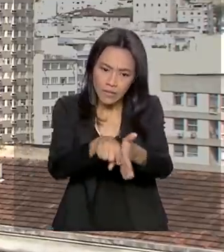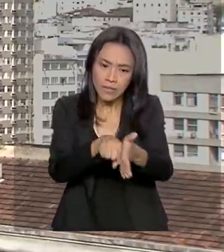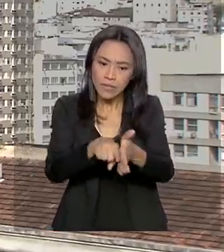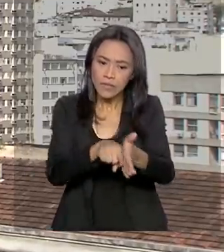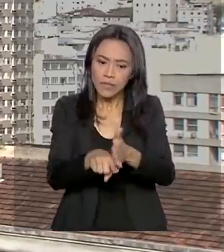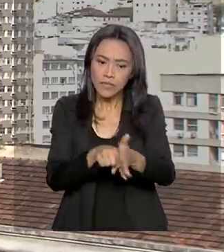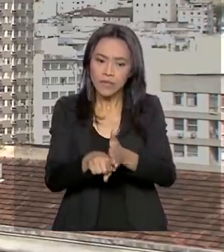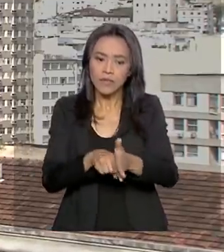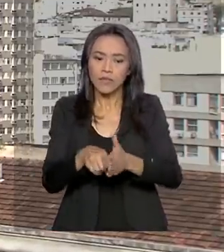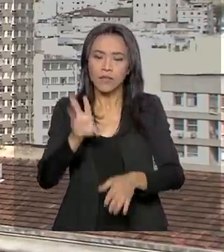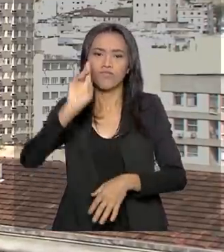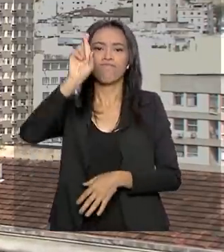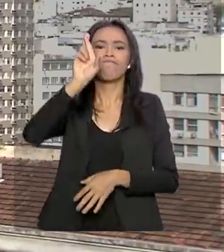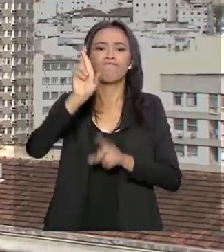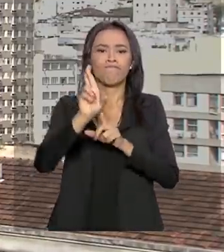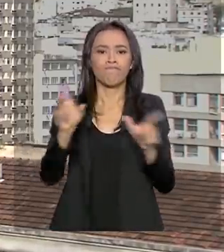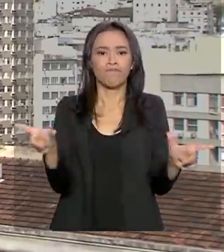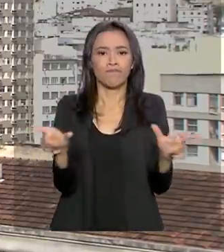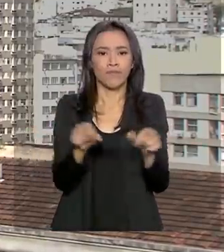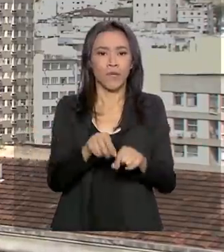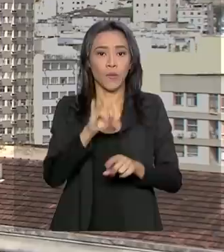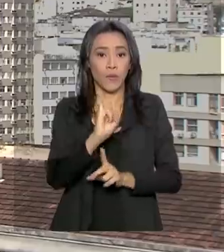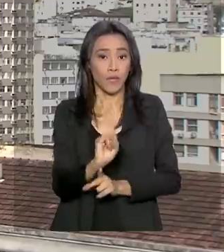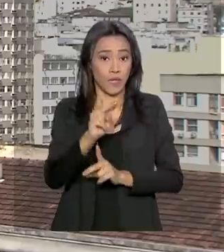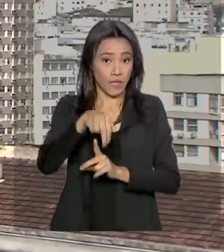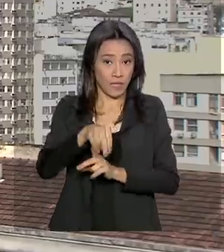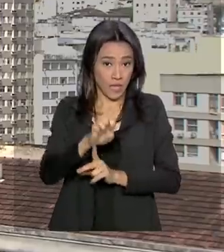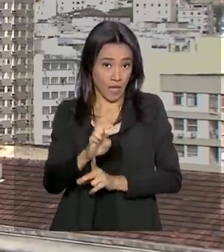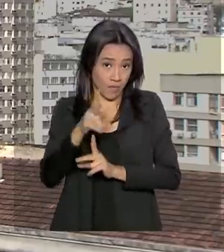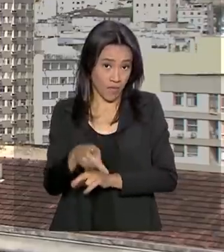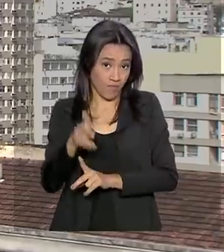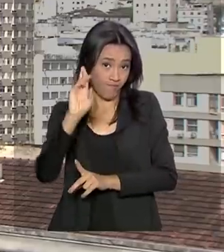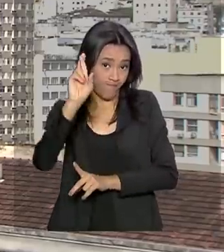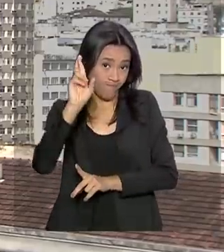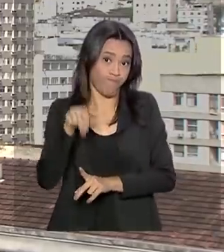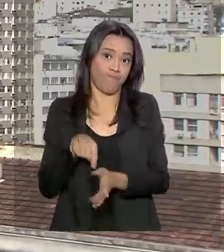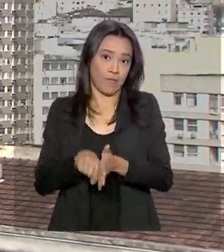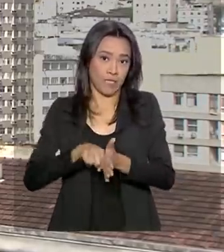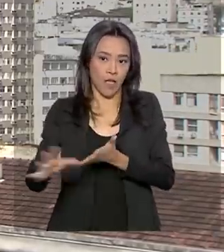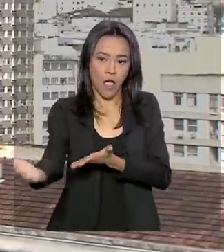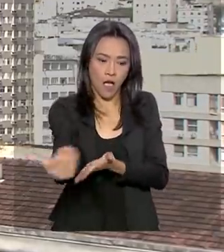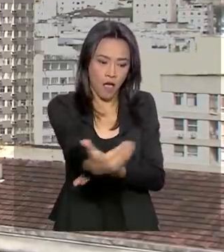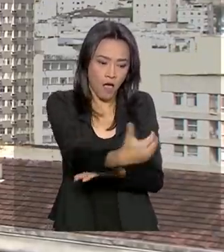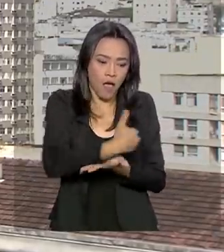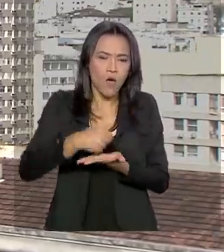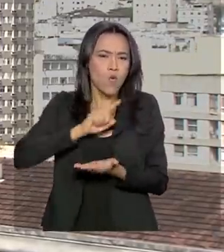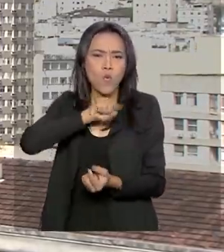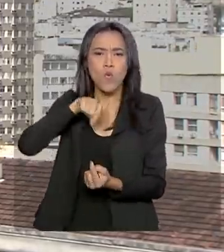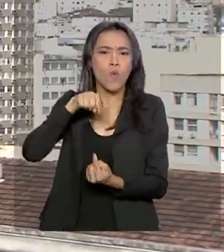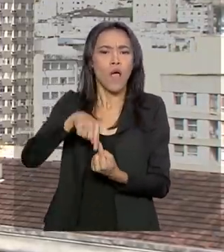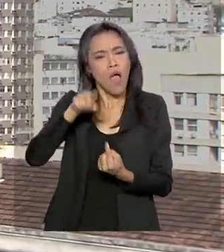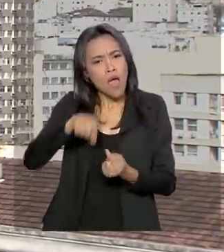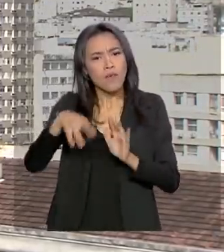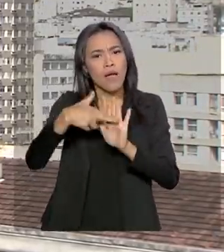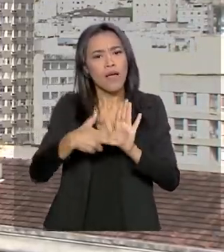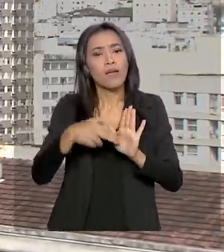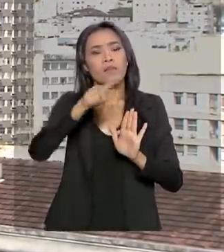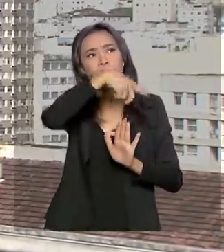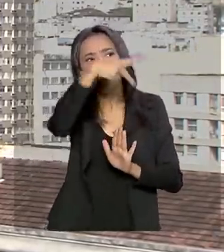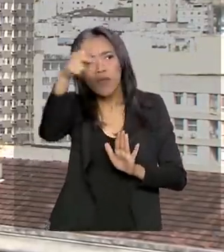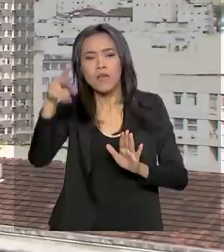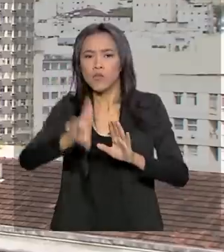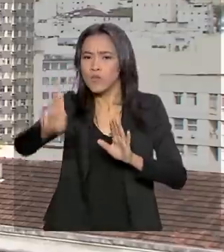de Estudos e Pesquisas Educacionais Anísio Teixeira, o INEP. O preenchimento deste censo é um pré-requisito para que as instituições